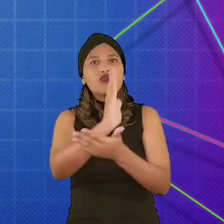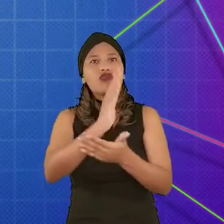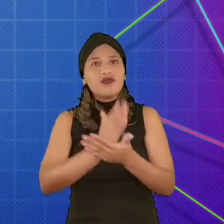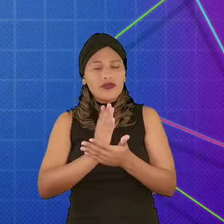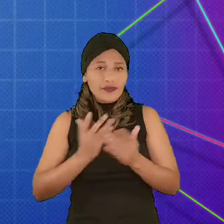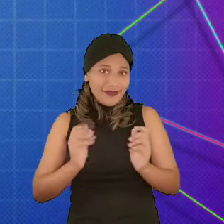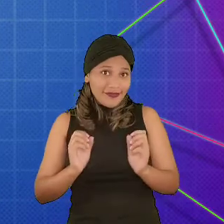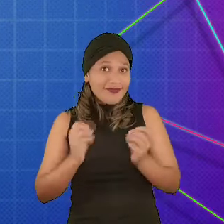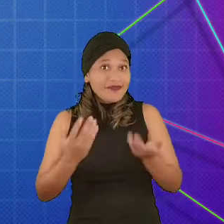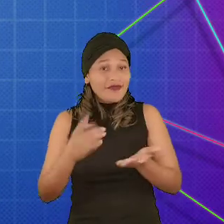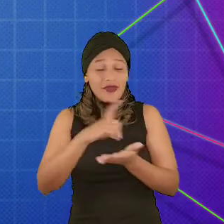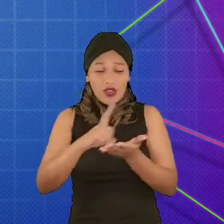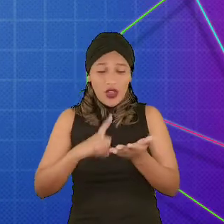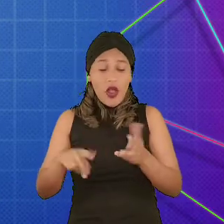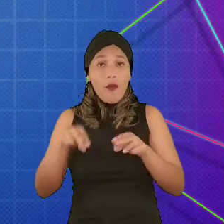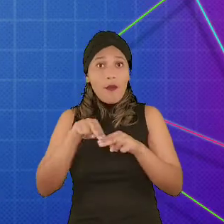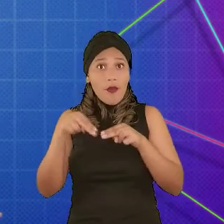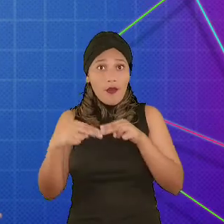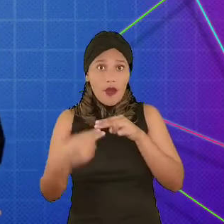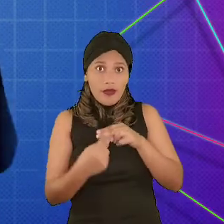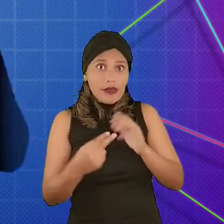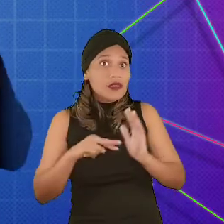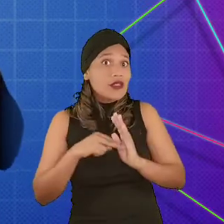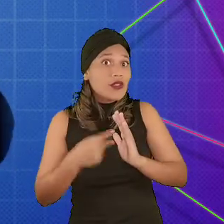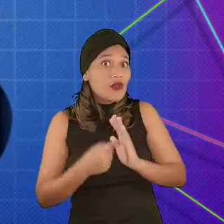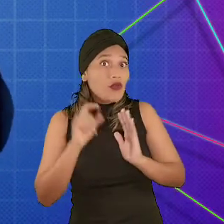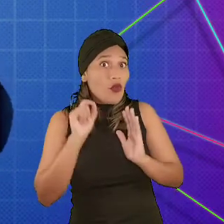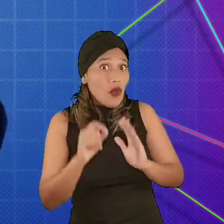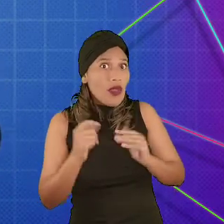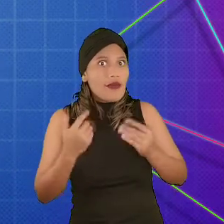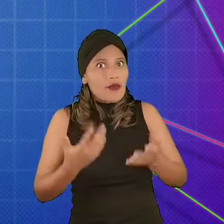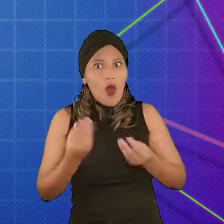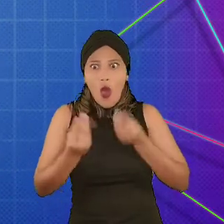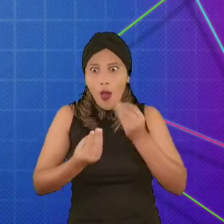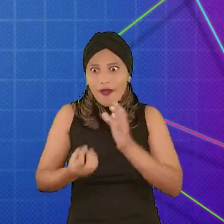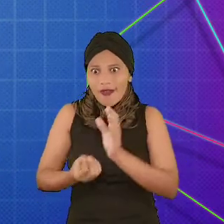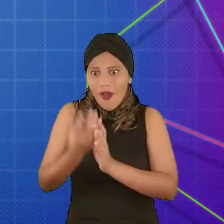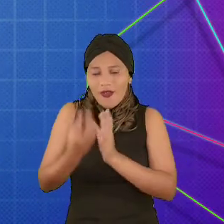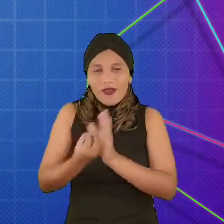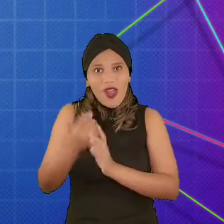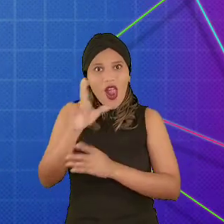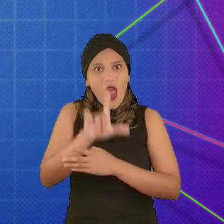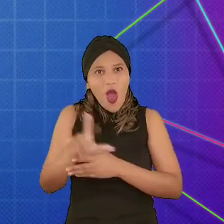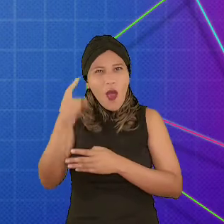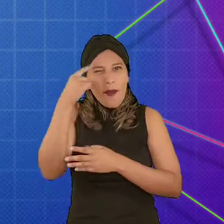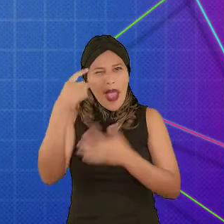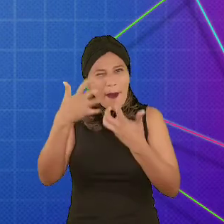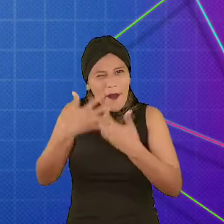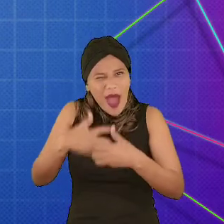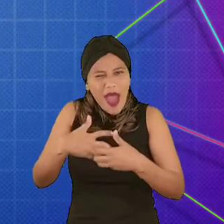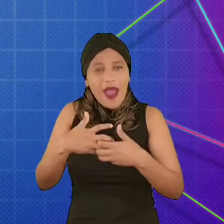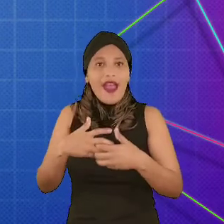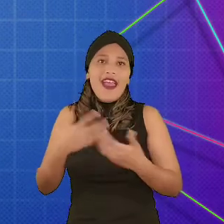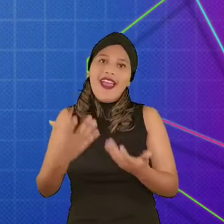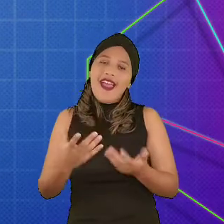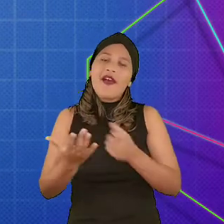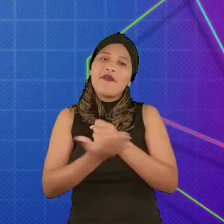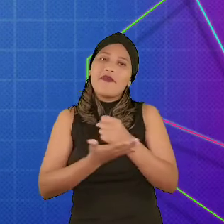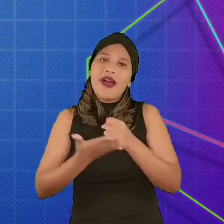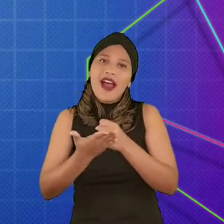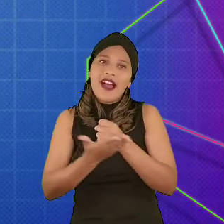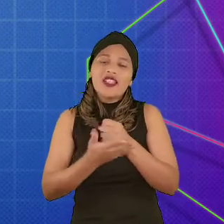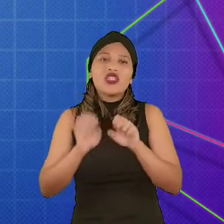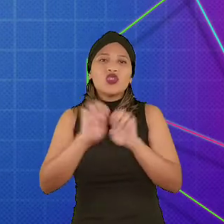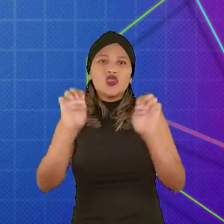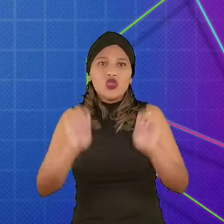Assim, o design de um puzzle, ou seja, como o puzzle é construído, é fundamental para que a sua estrutura lógica